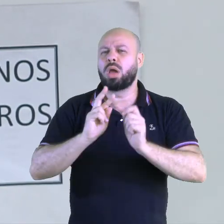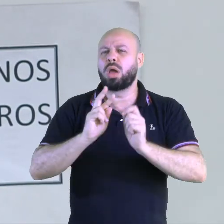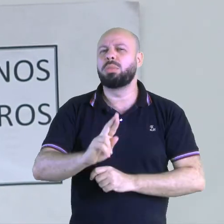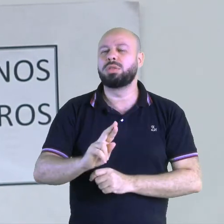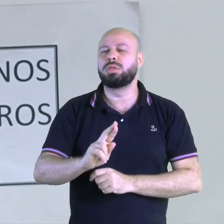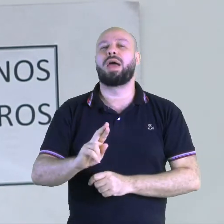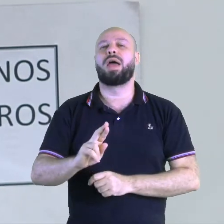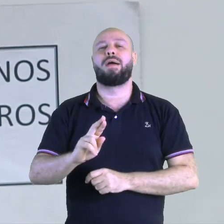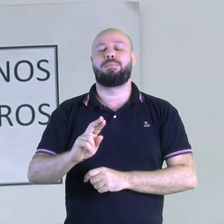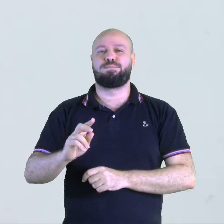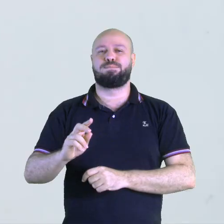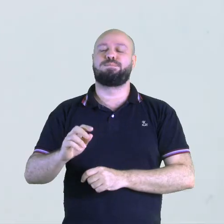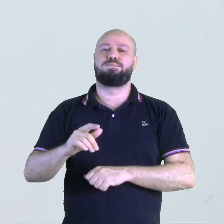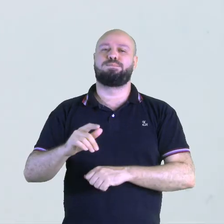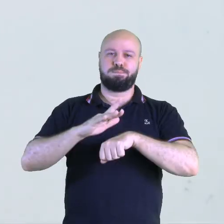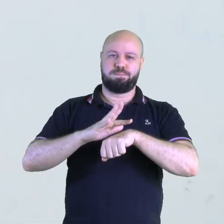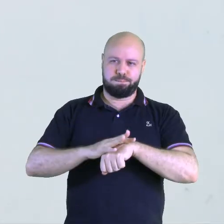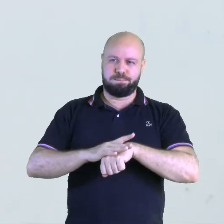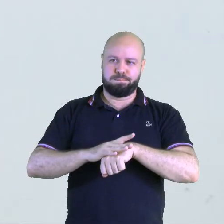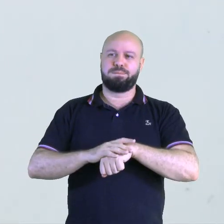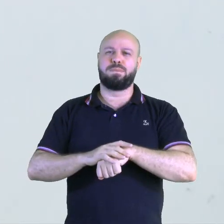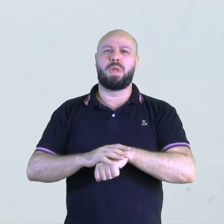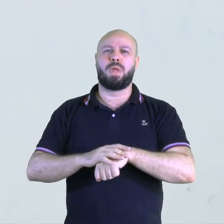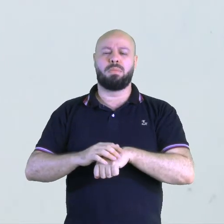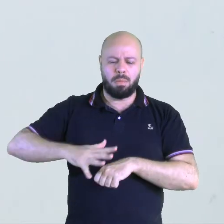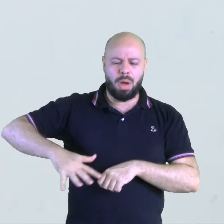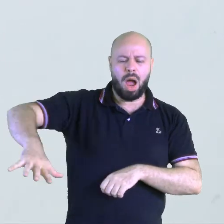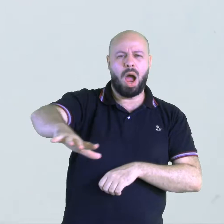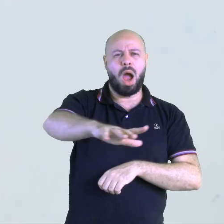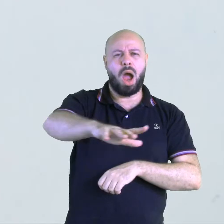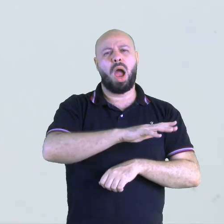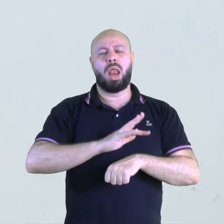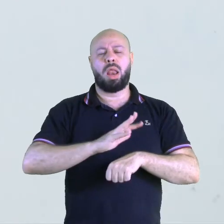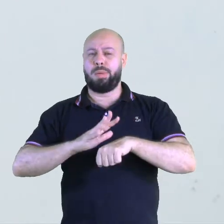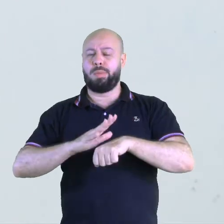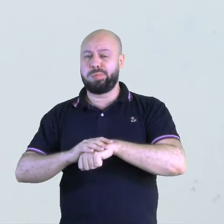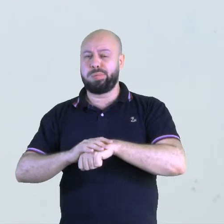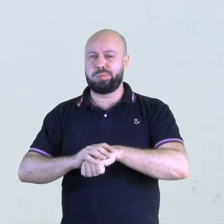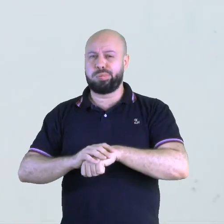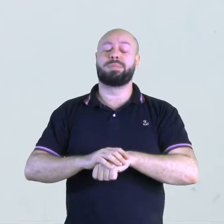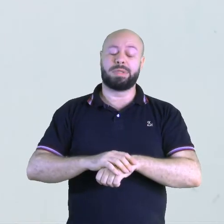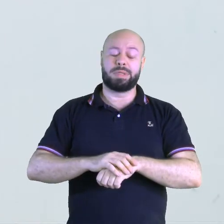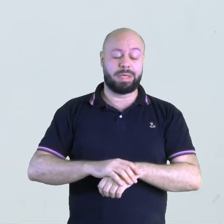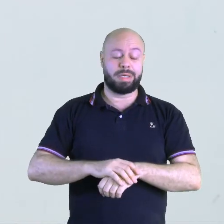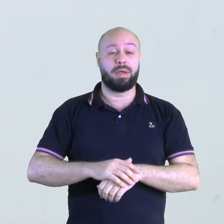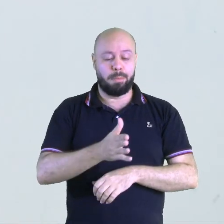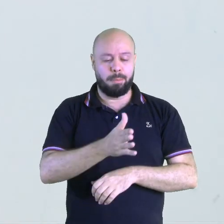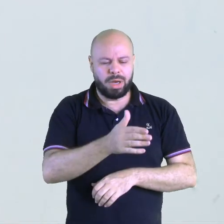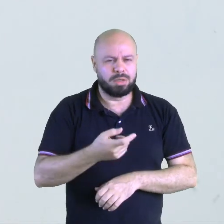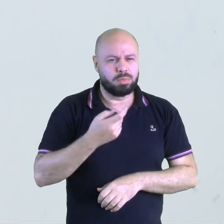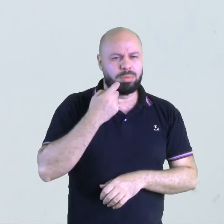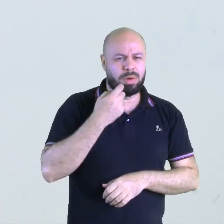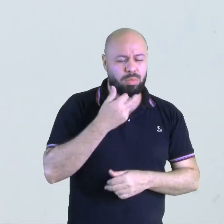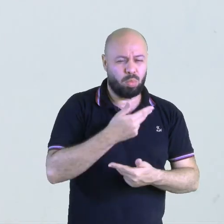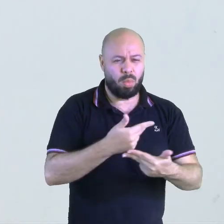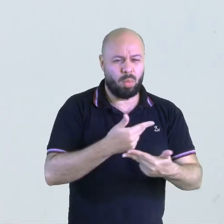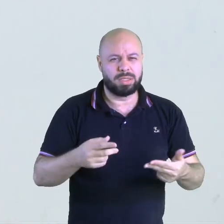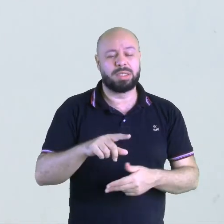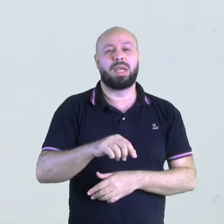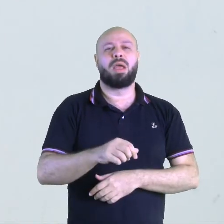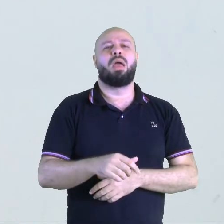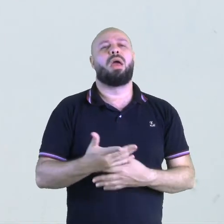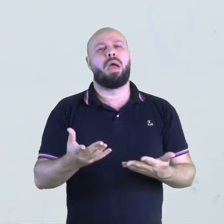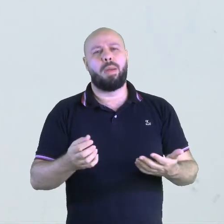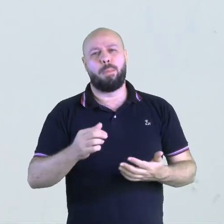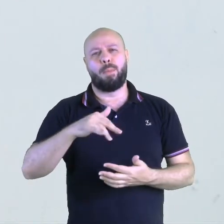vivos. Poluição do ambiente, causando morte dos seres aquáticos, peixes, plantas, algas e outros.